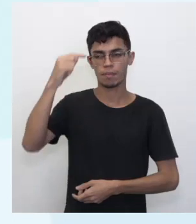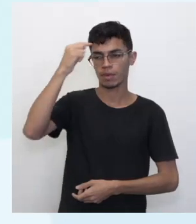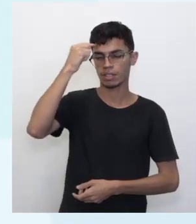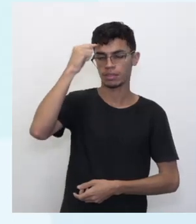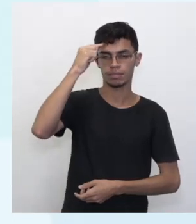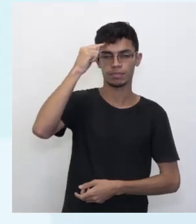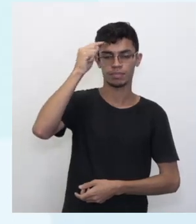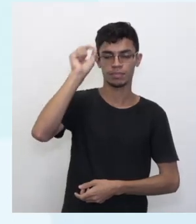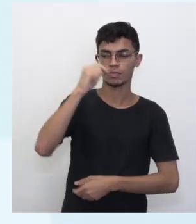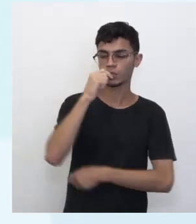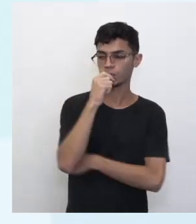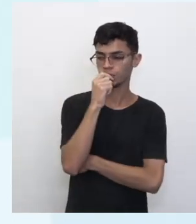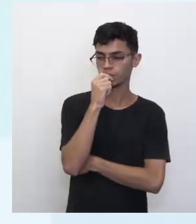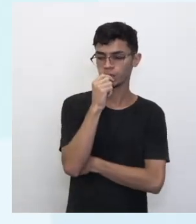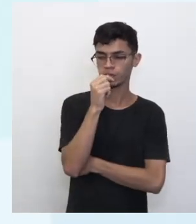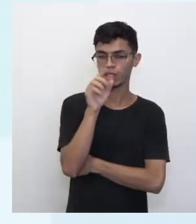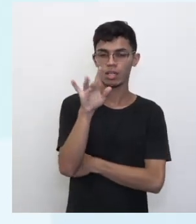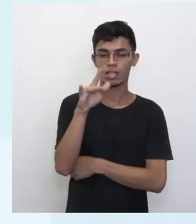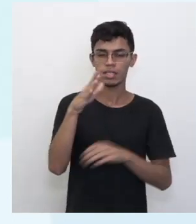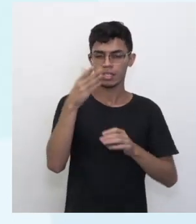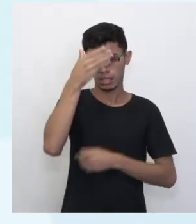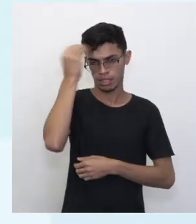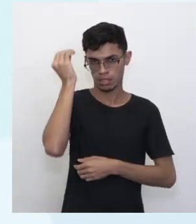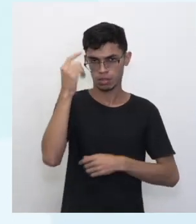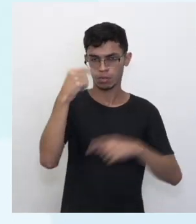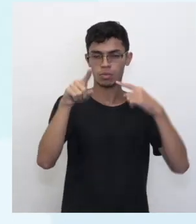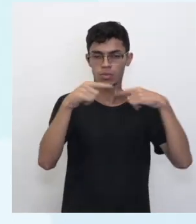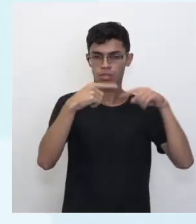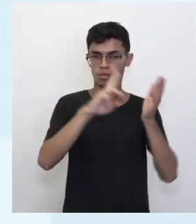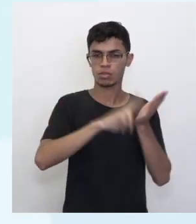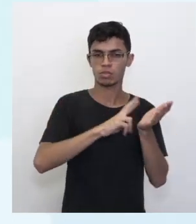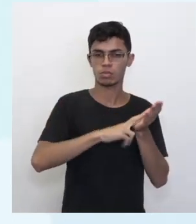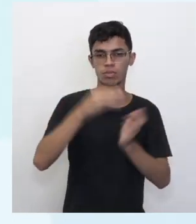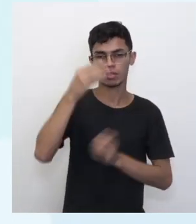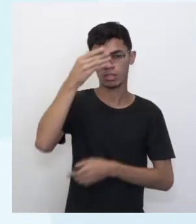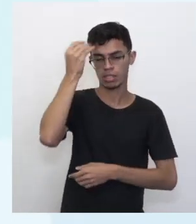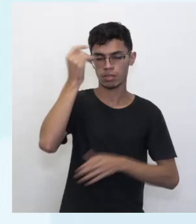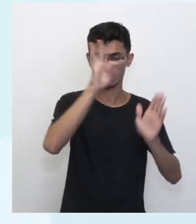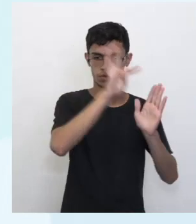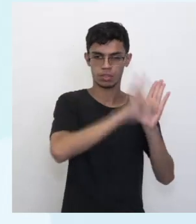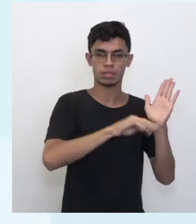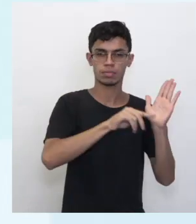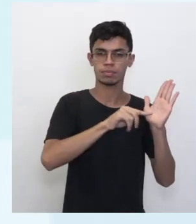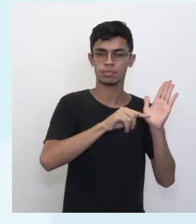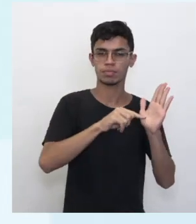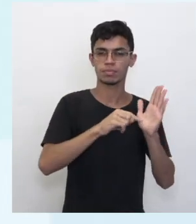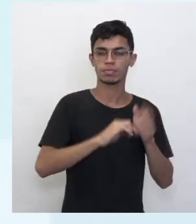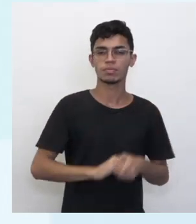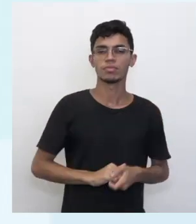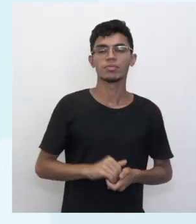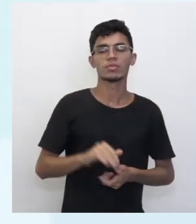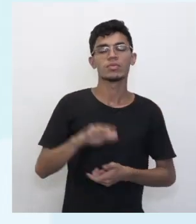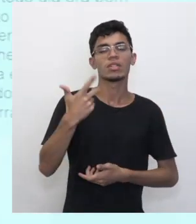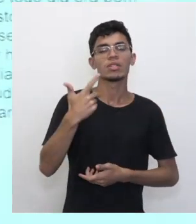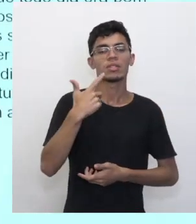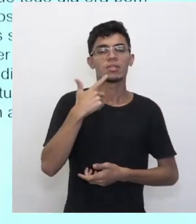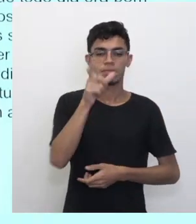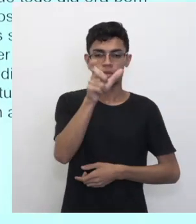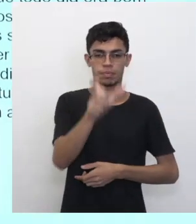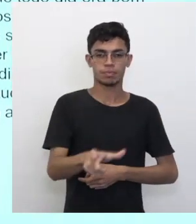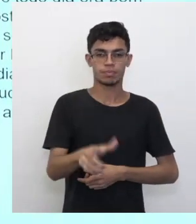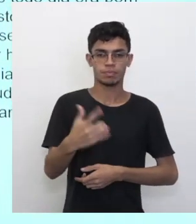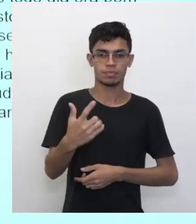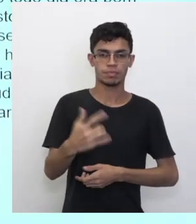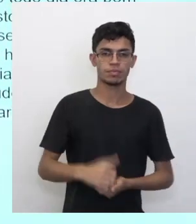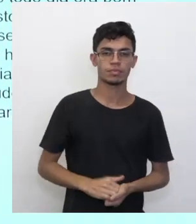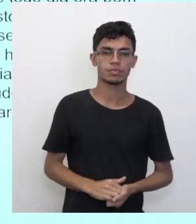mente? Olha, esquece a canção por enquanto. Esquece esse texto. Se eu chegar pra você e falar assim, volta pra mim, volta pra mim. Isso